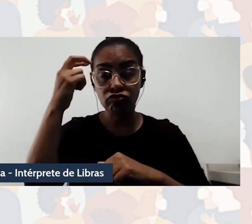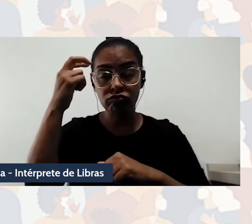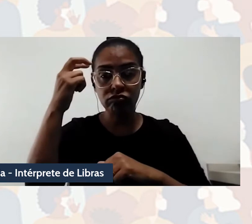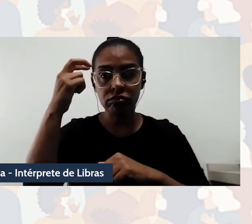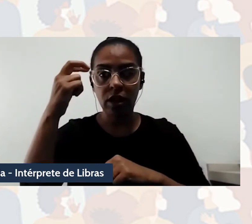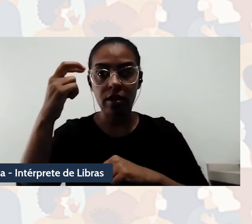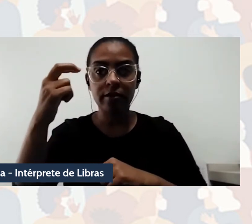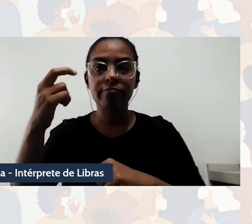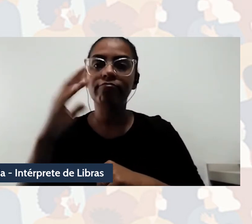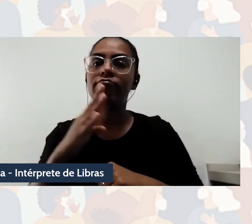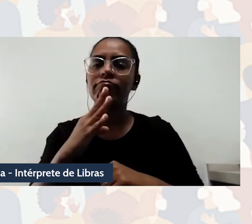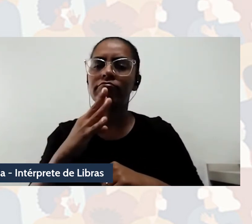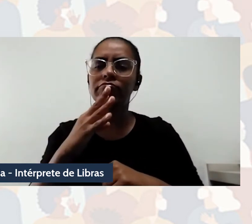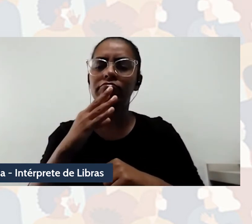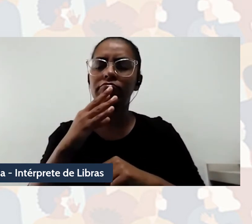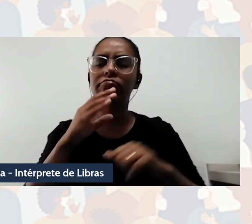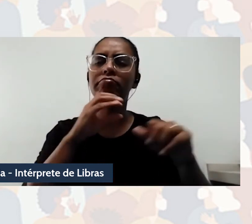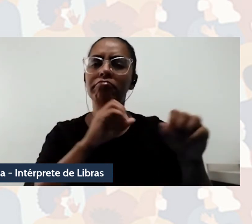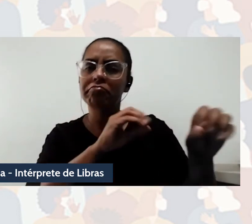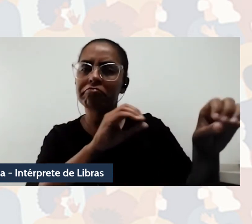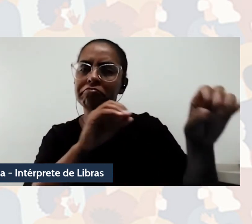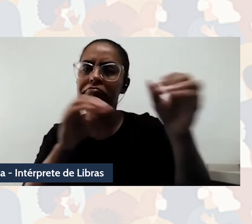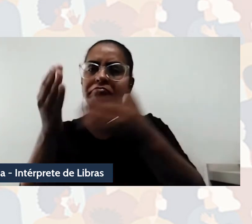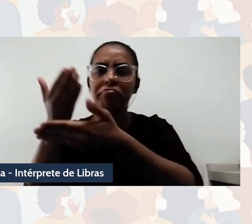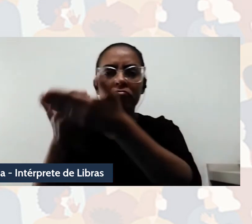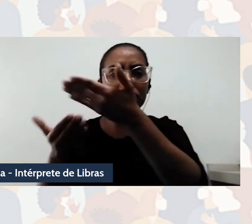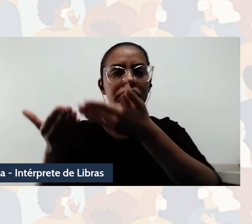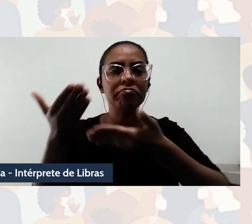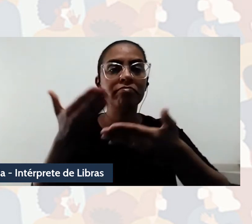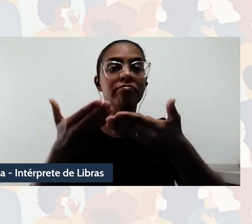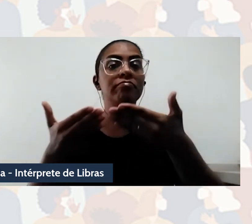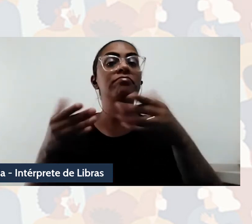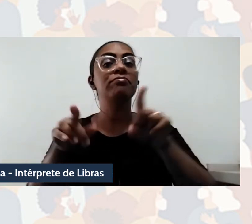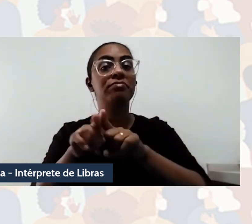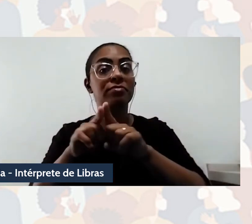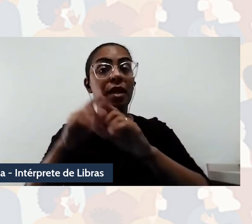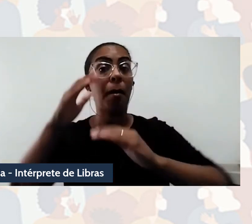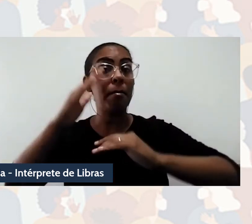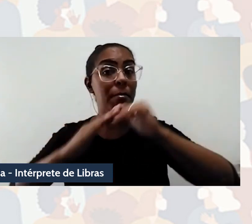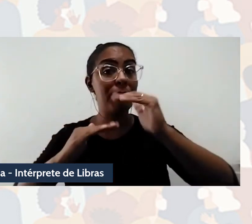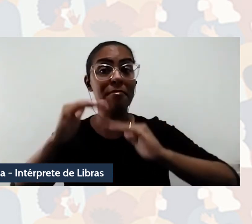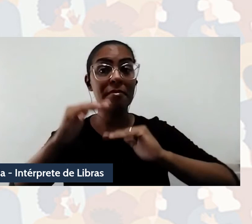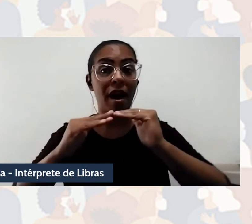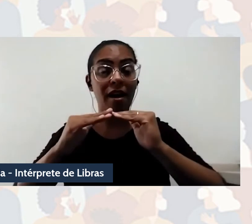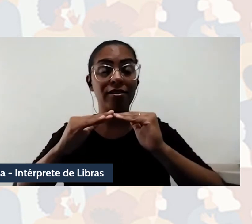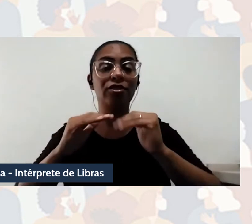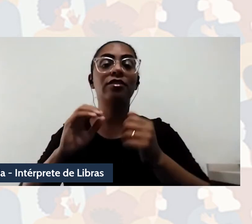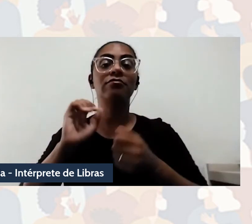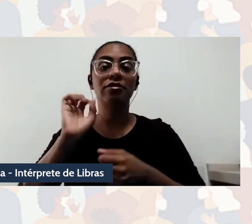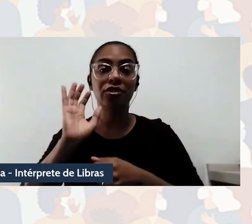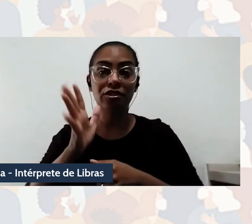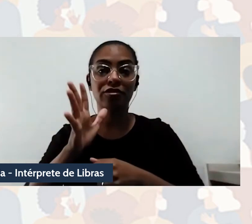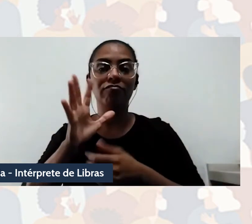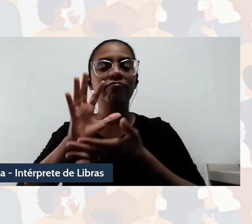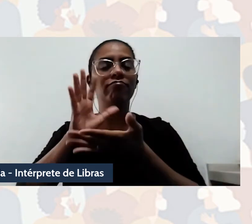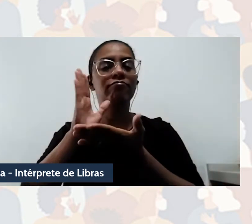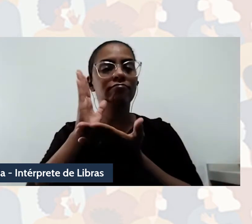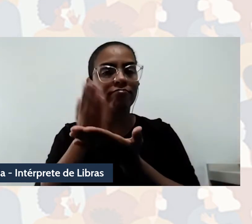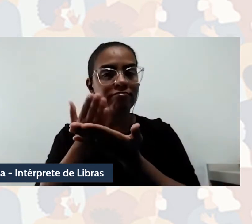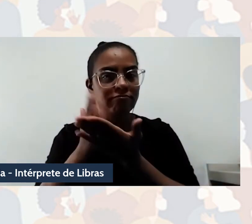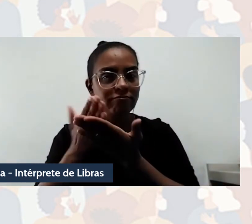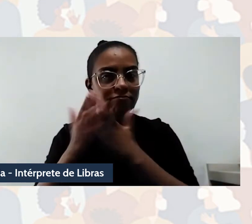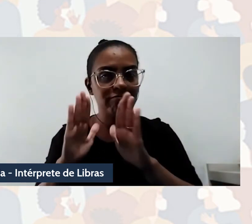gente simplificar um pouco a discussão, e praxeológico, através de práticas e de ações. Corporifica um espaço de